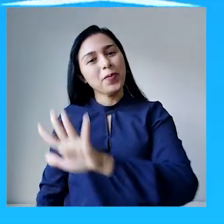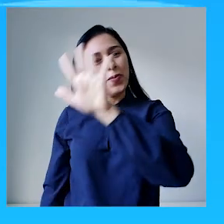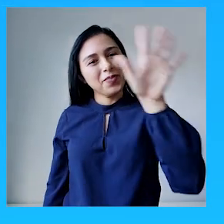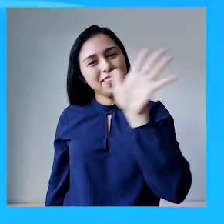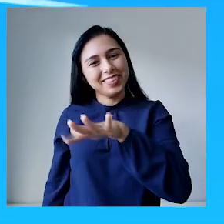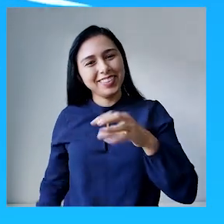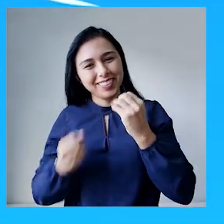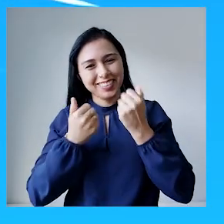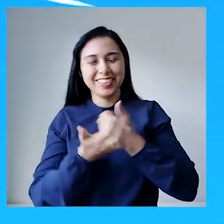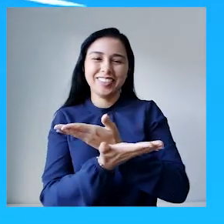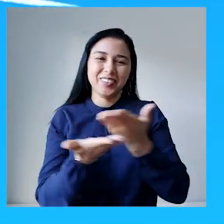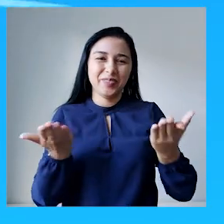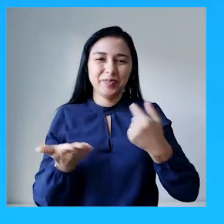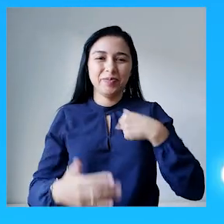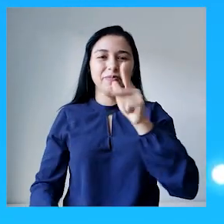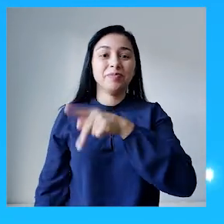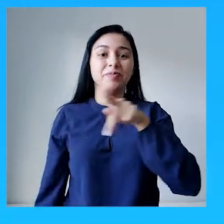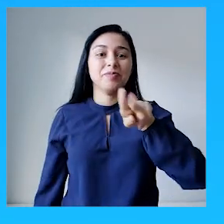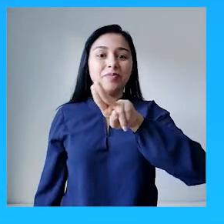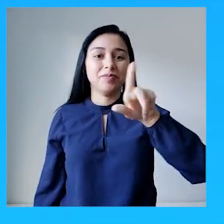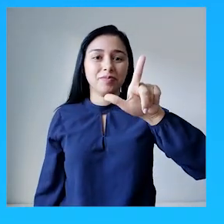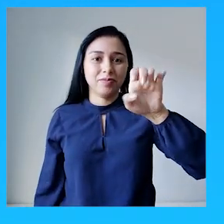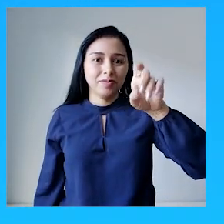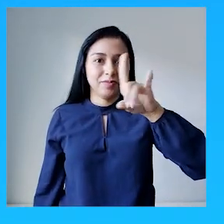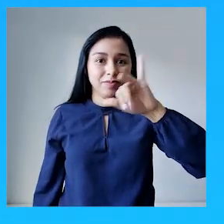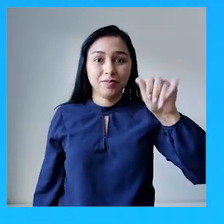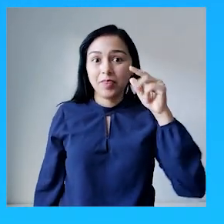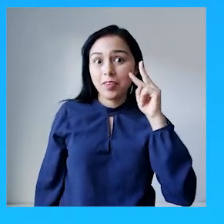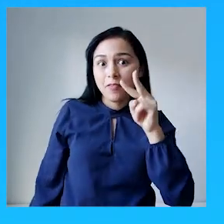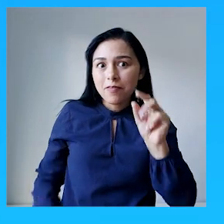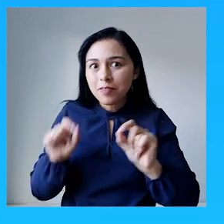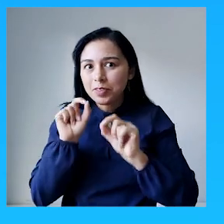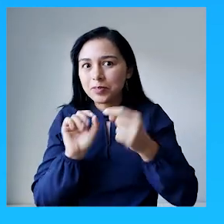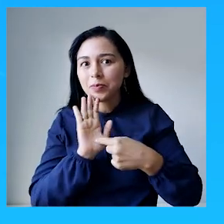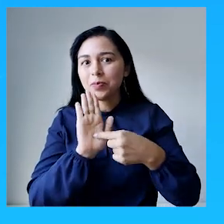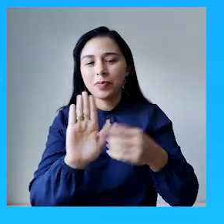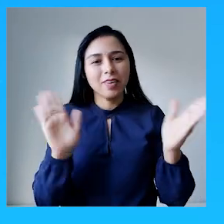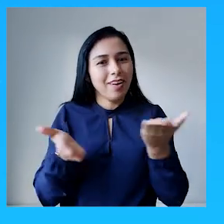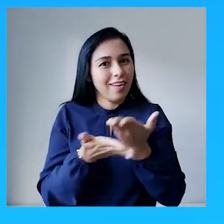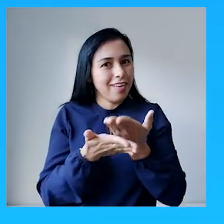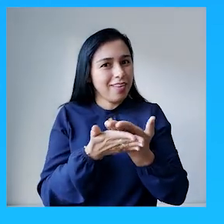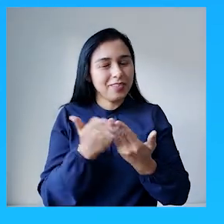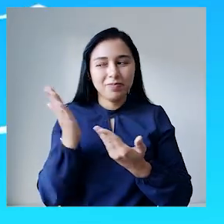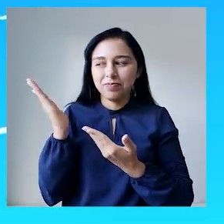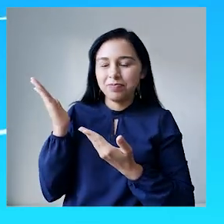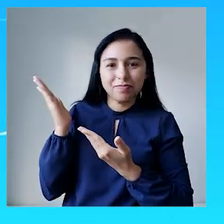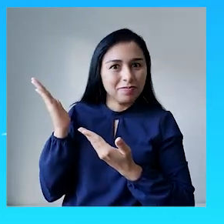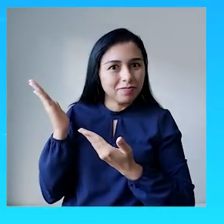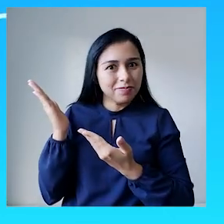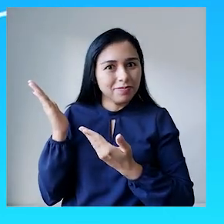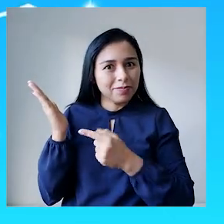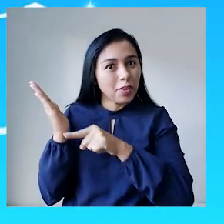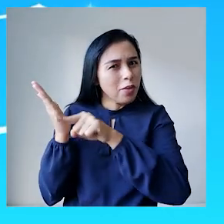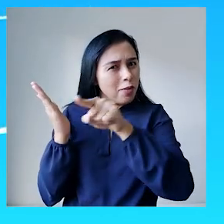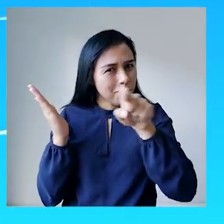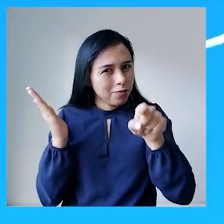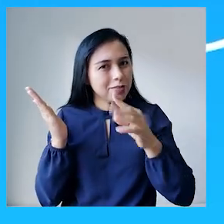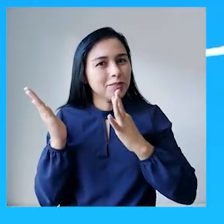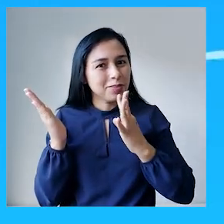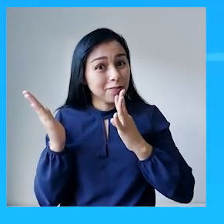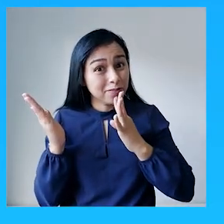Olá, crianças! Tudo bem com vocês? Eu sou a professora Liedja e olha o que eu trouxe para a nossa aula de hoje.